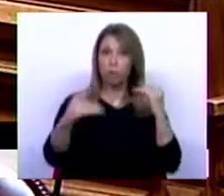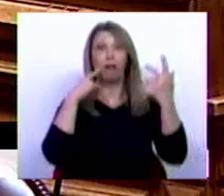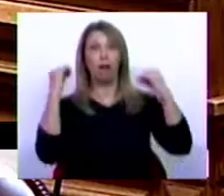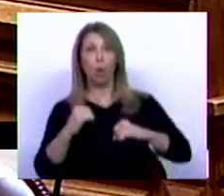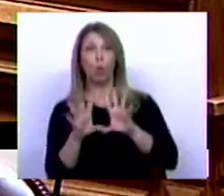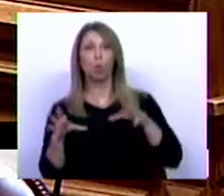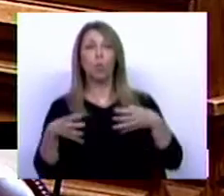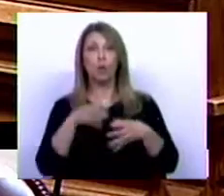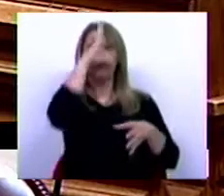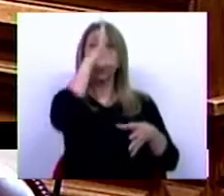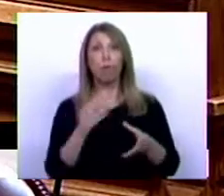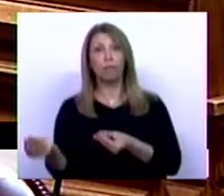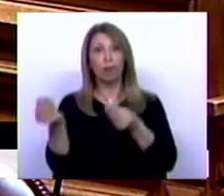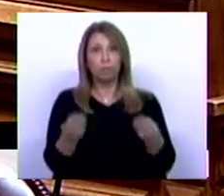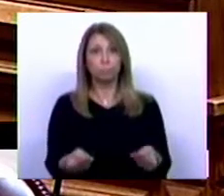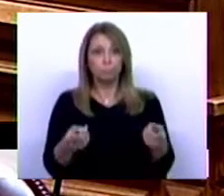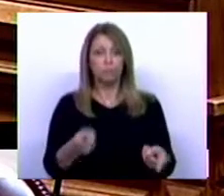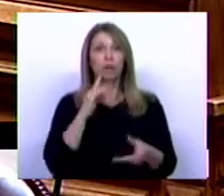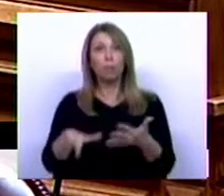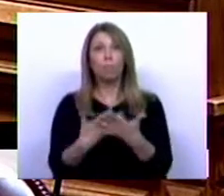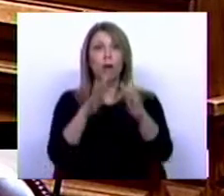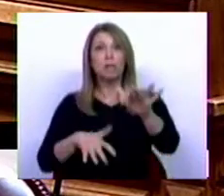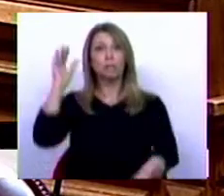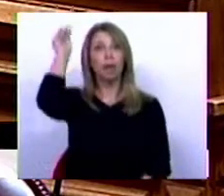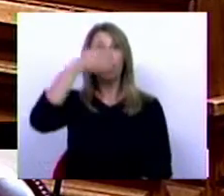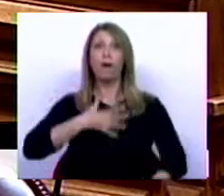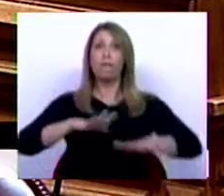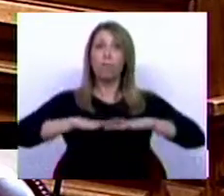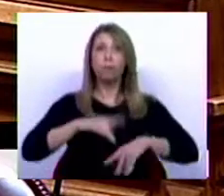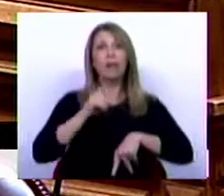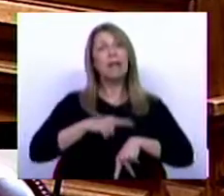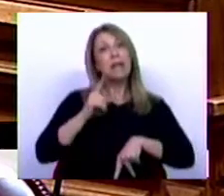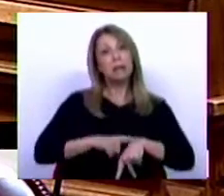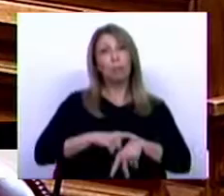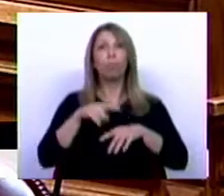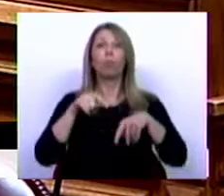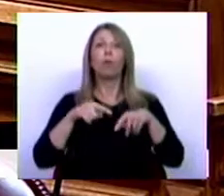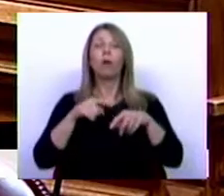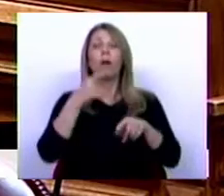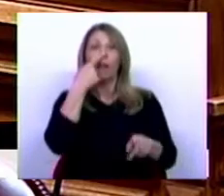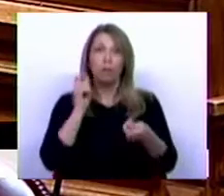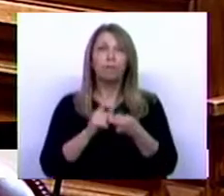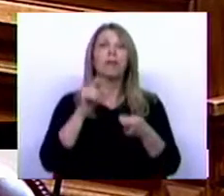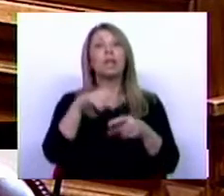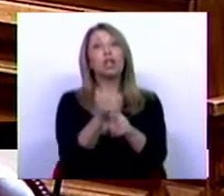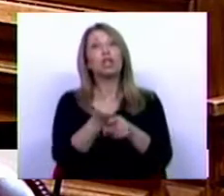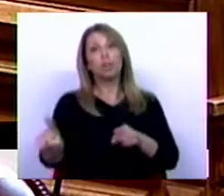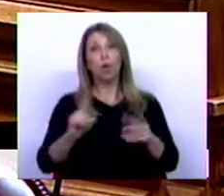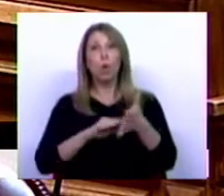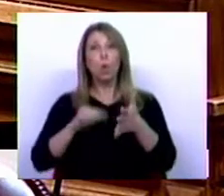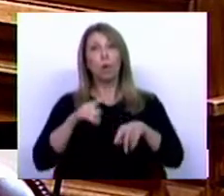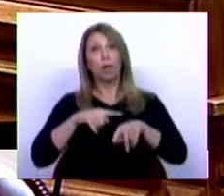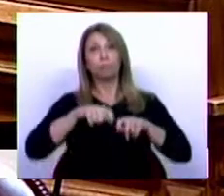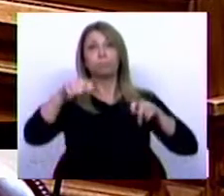que o Governo submete a esta proposta à Assembleia da República, que visa suspender de modo transitório e excepcional a contagem dos prazos associados à